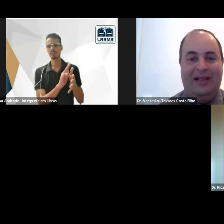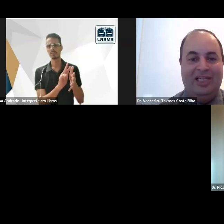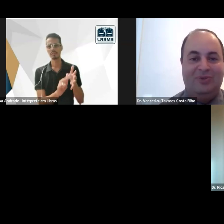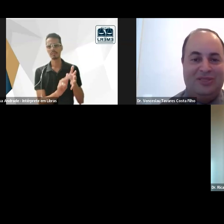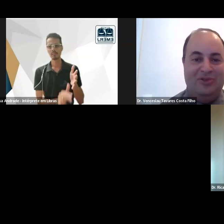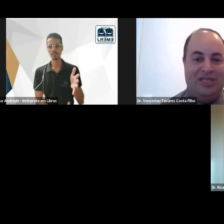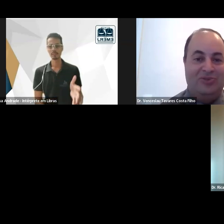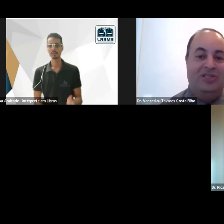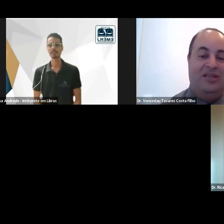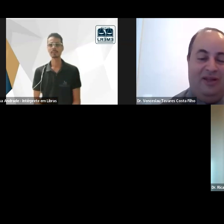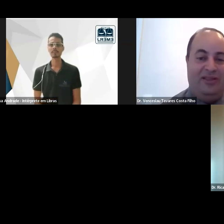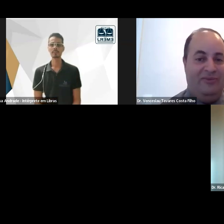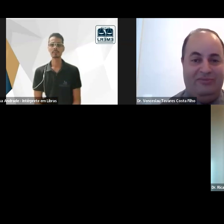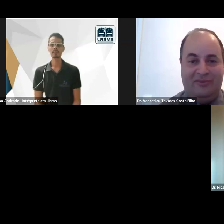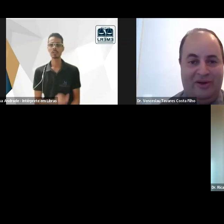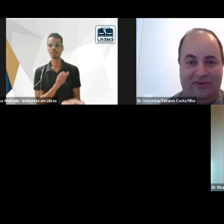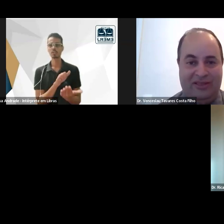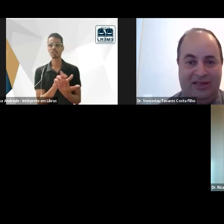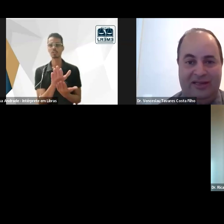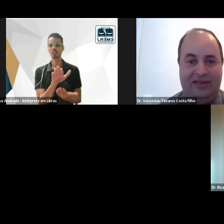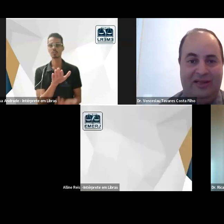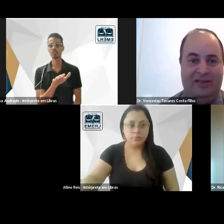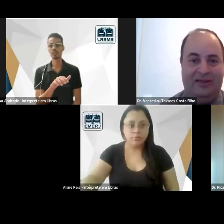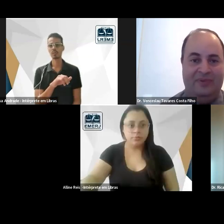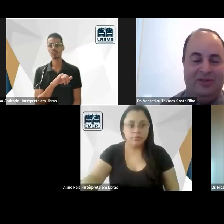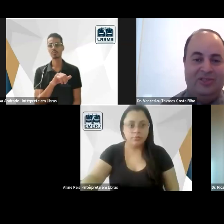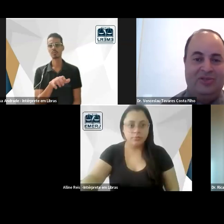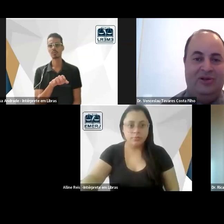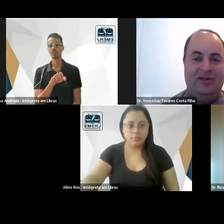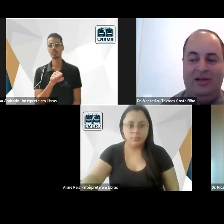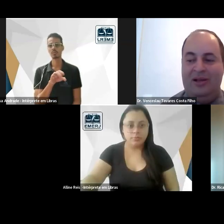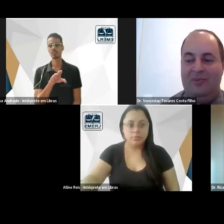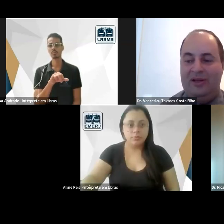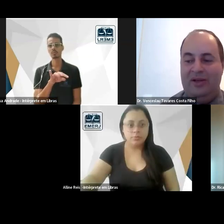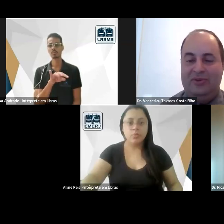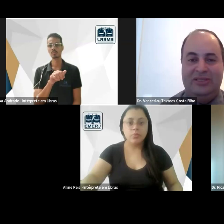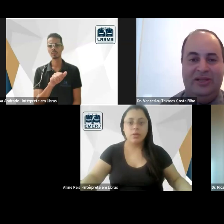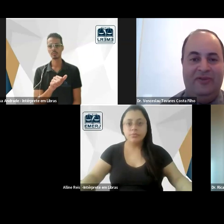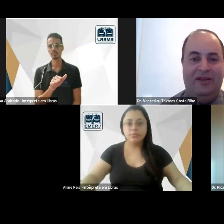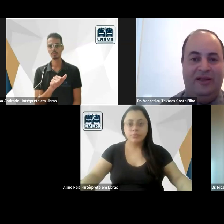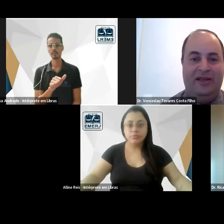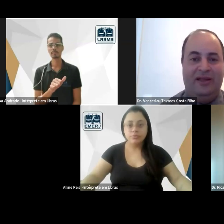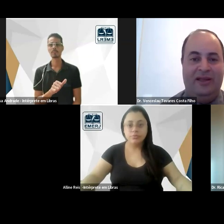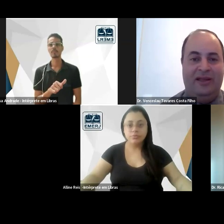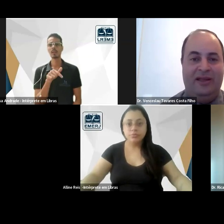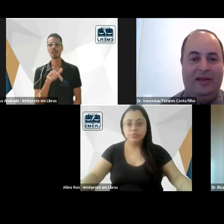a expulsão dos jesuítas que vai ter uma influência direta aqui na nossa escola porque inclusive